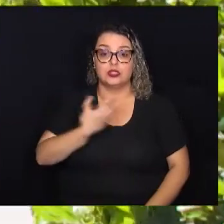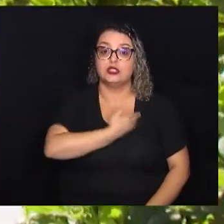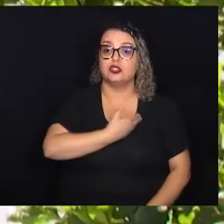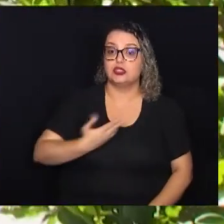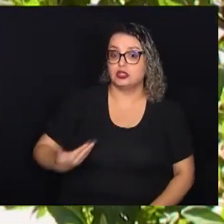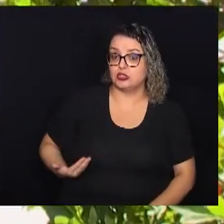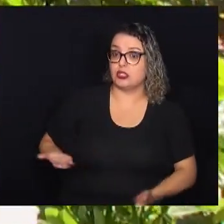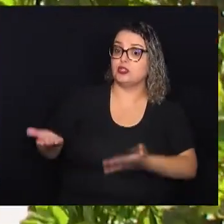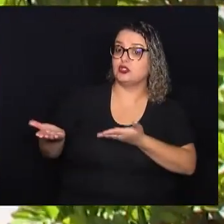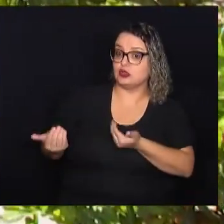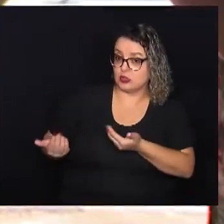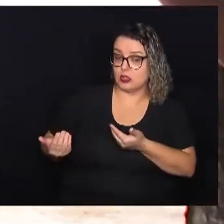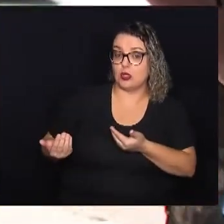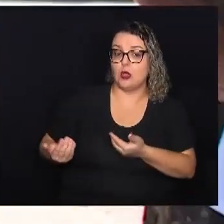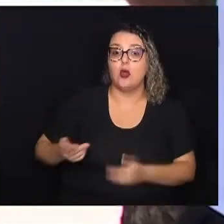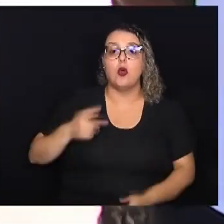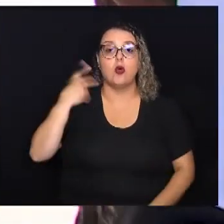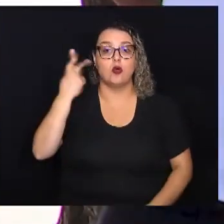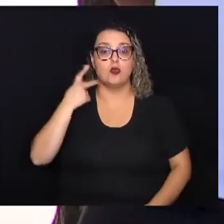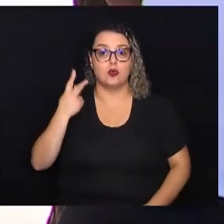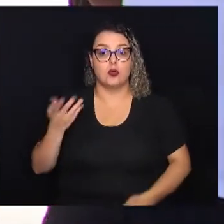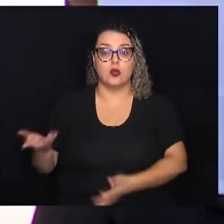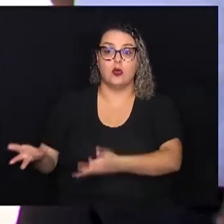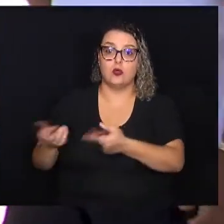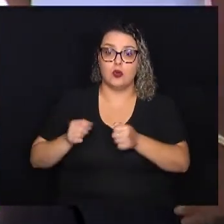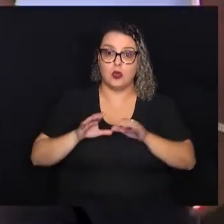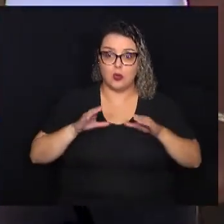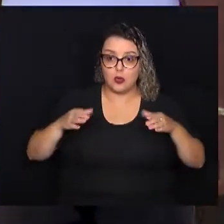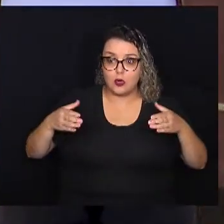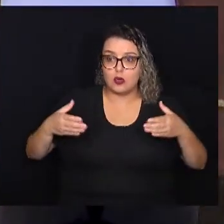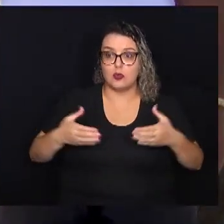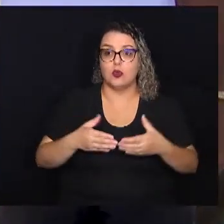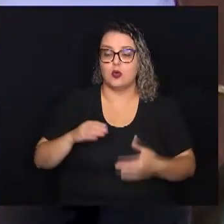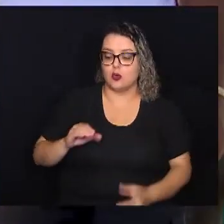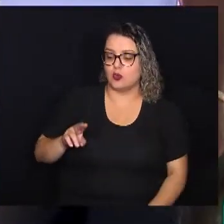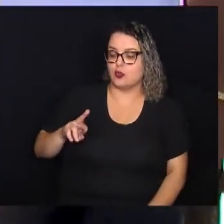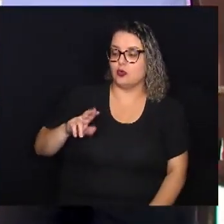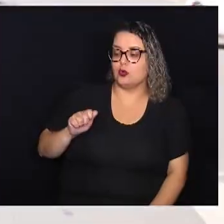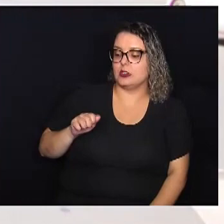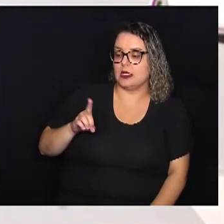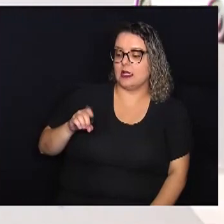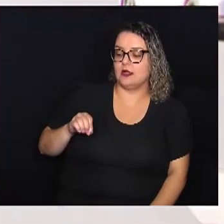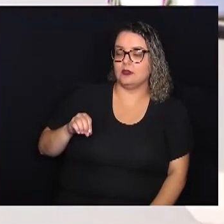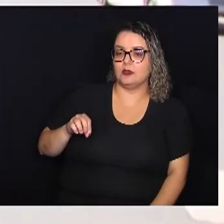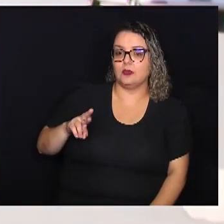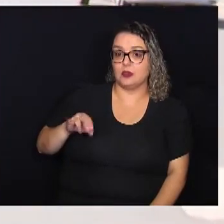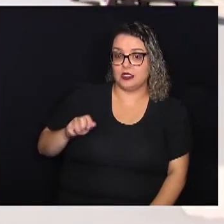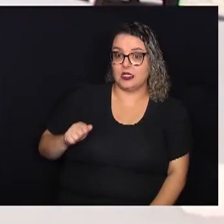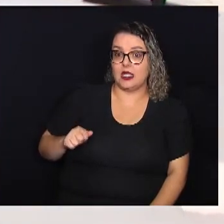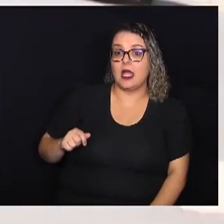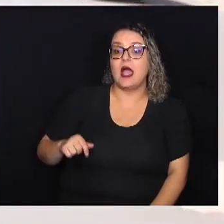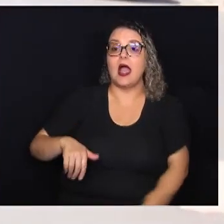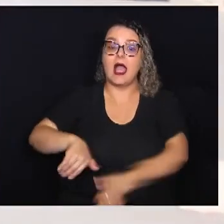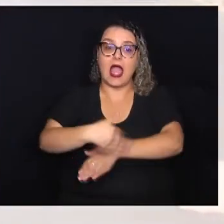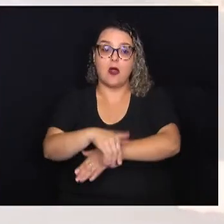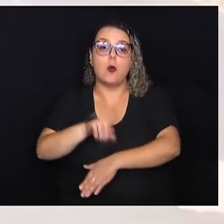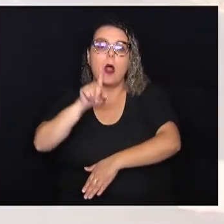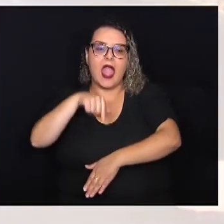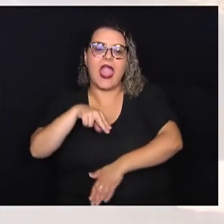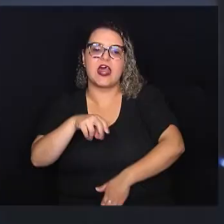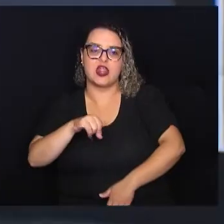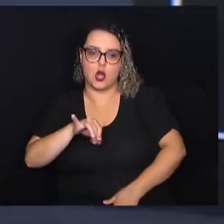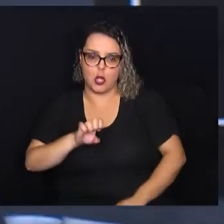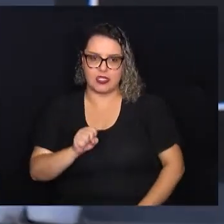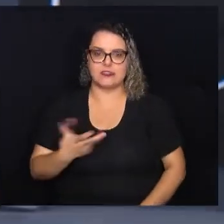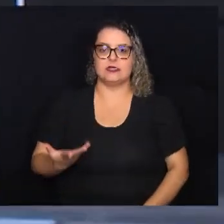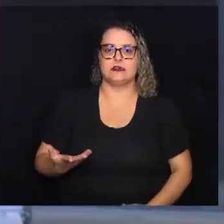Juventude, o parlamentar convidou o coletivo Curadoria A Rua É Nós, para coordenar essa ação social,